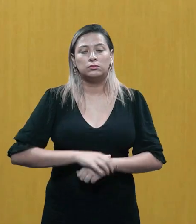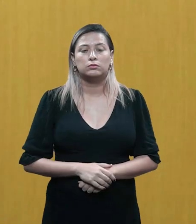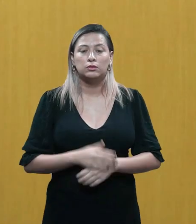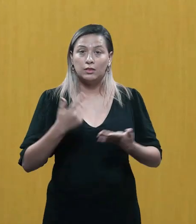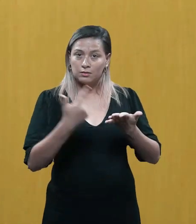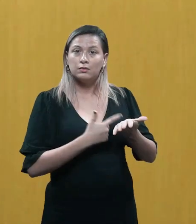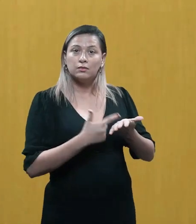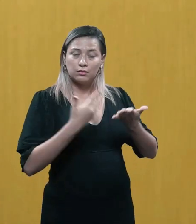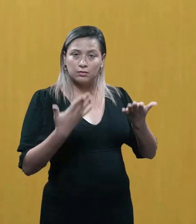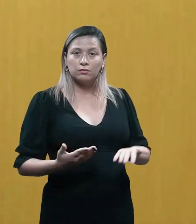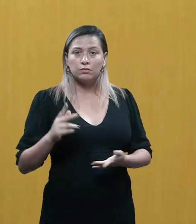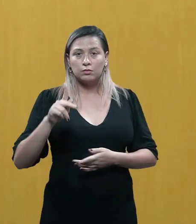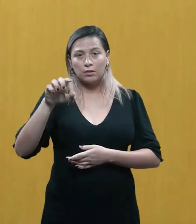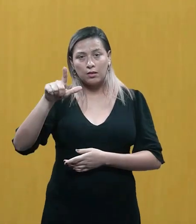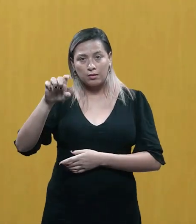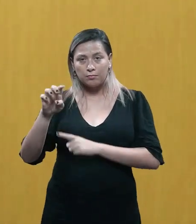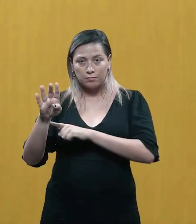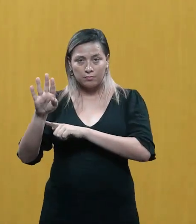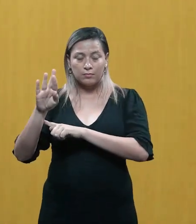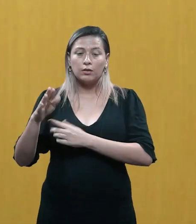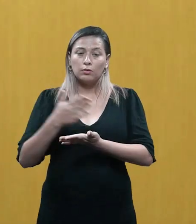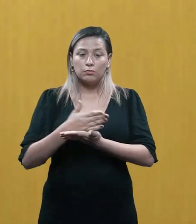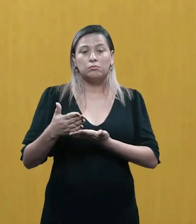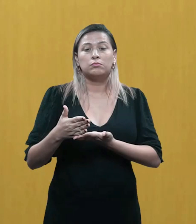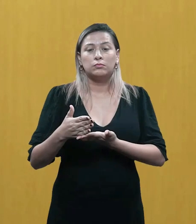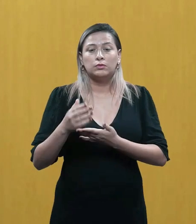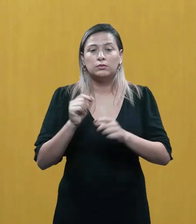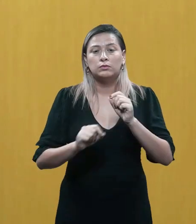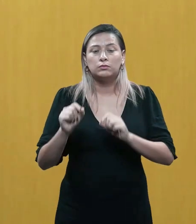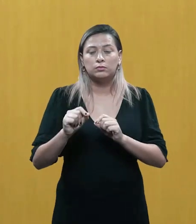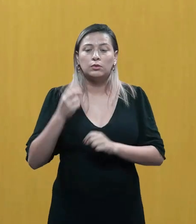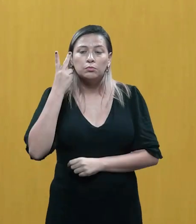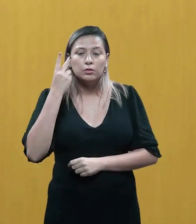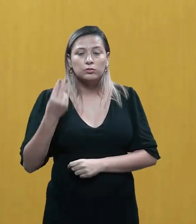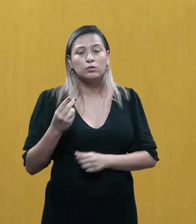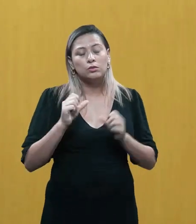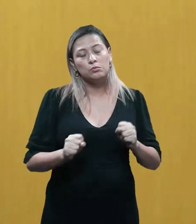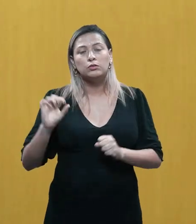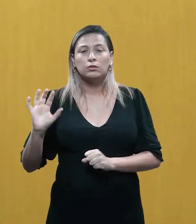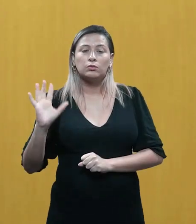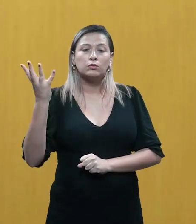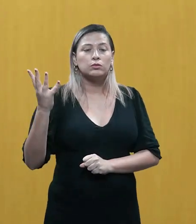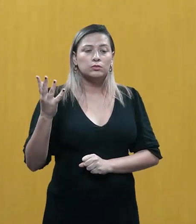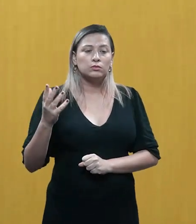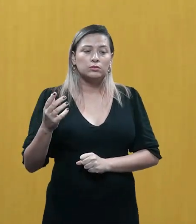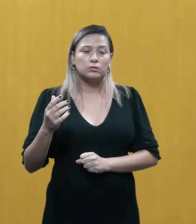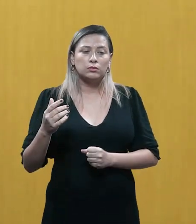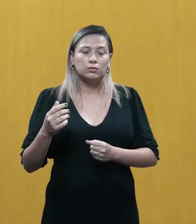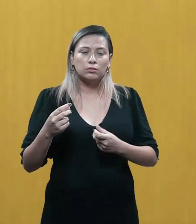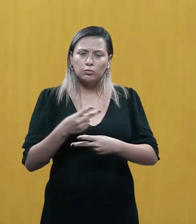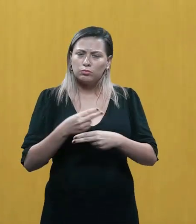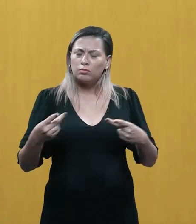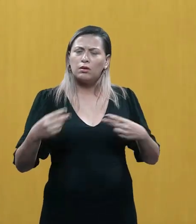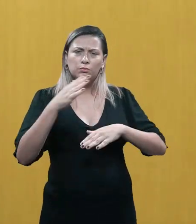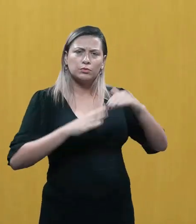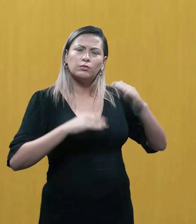começa falando sobre uma história que pode acontecer com vários diretores, vários roteiristas, que é você filmar inteiro,